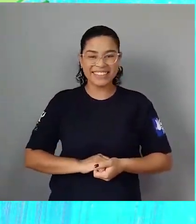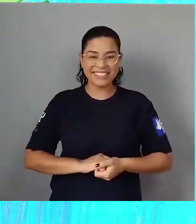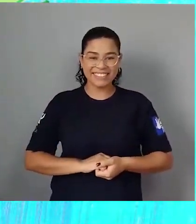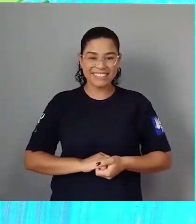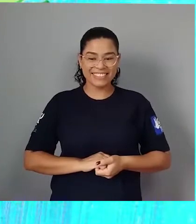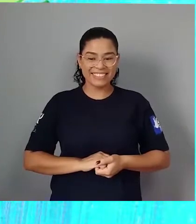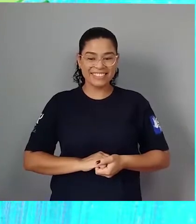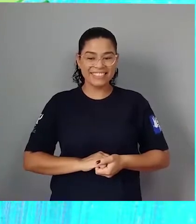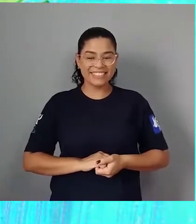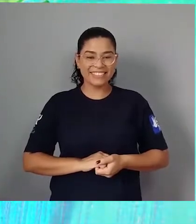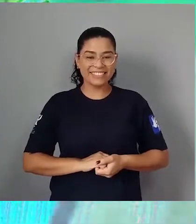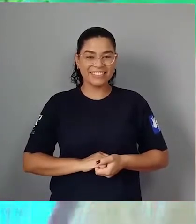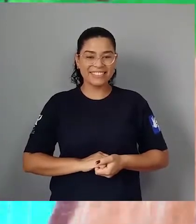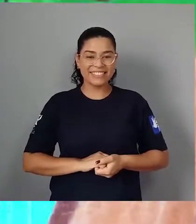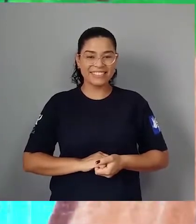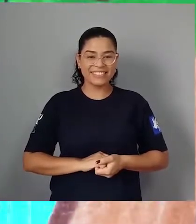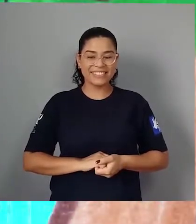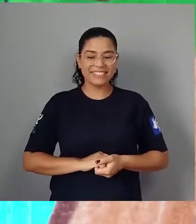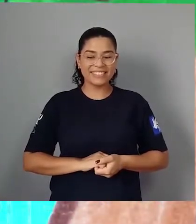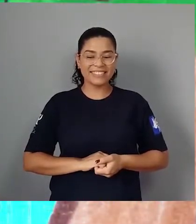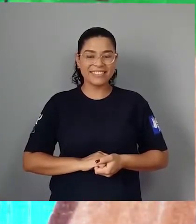Tcharam! Tcharam!